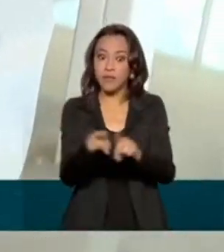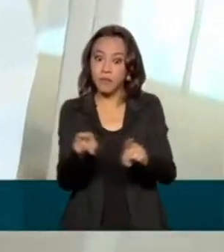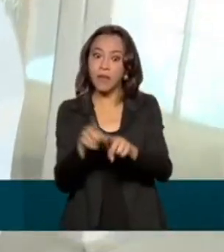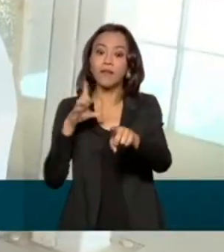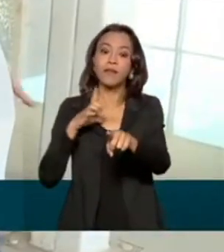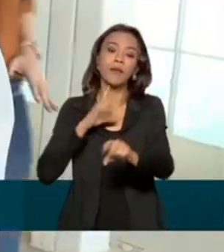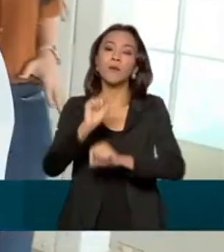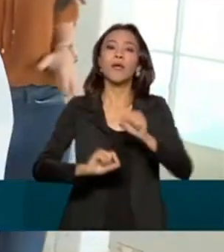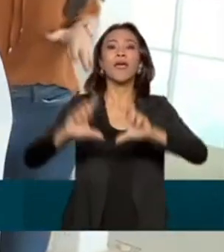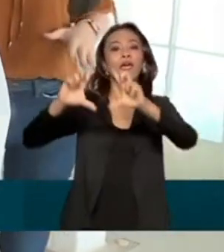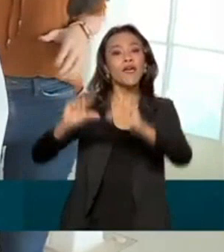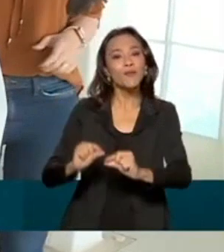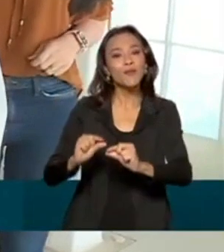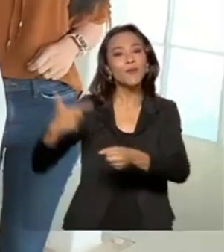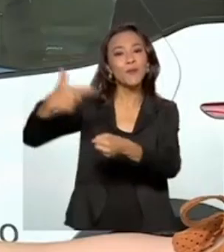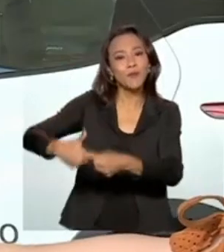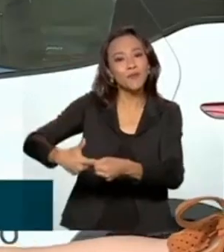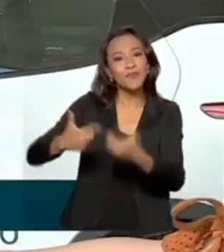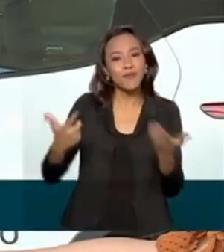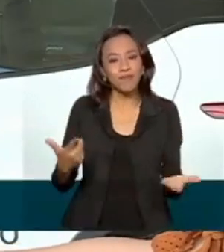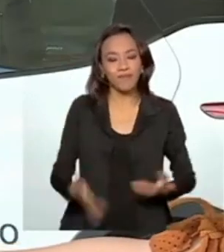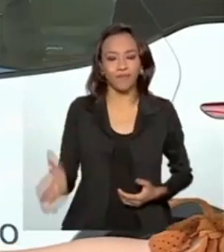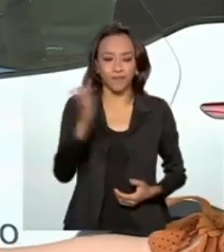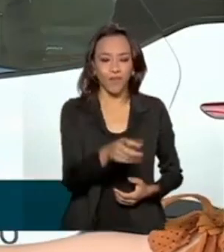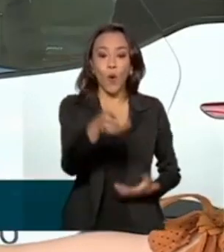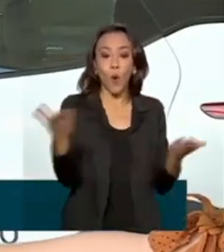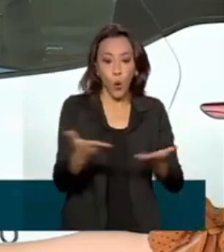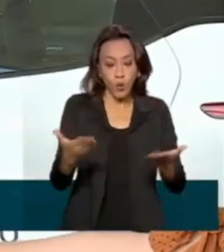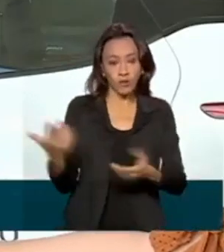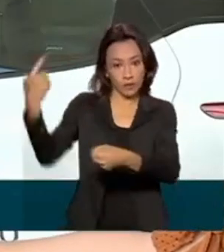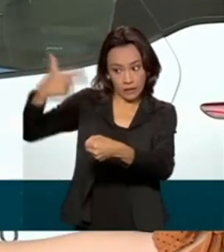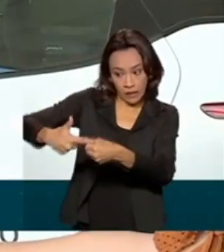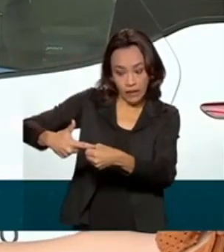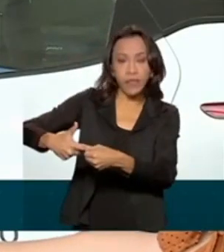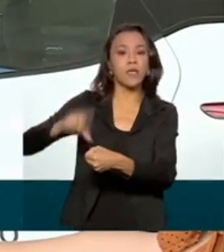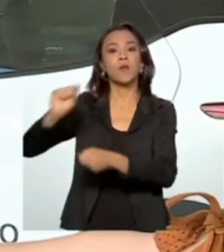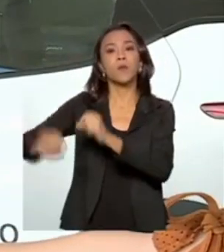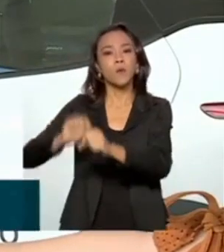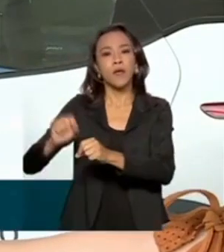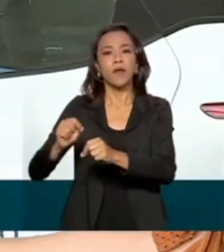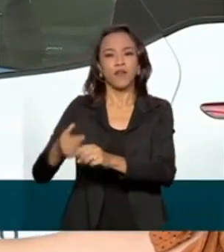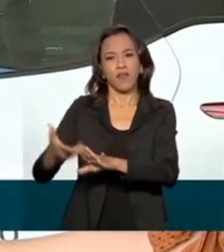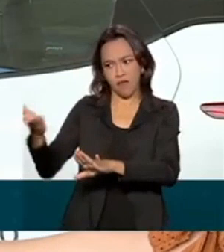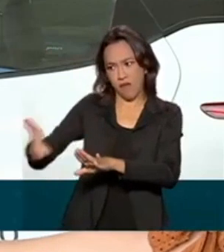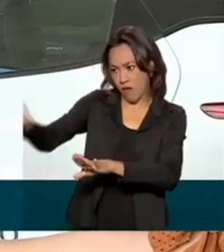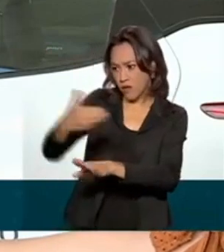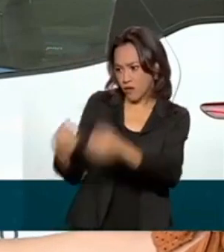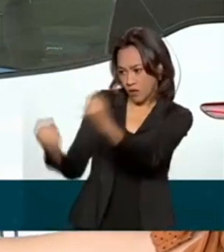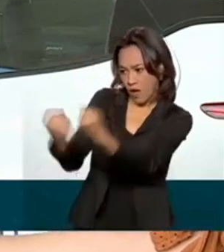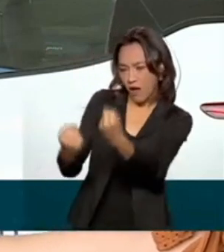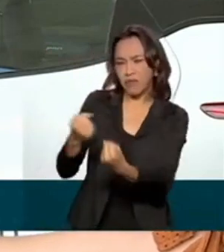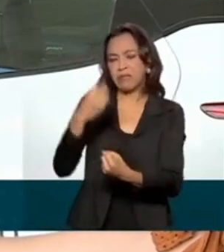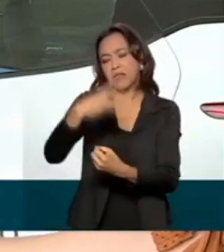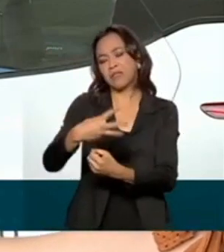a redução dos gastos com combustível. Hoje, você encher um tanque no combustível convencional, hoje em torno de